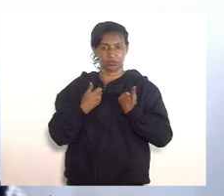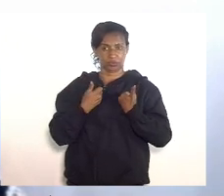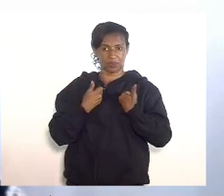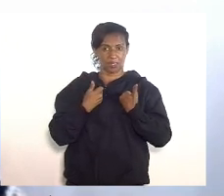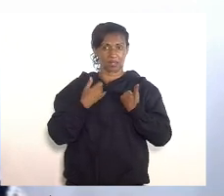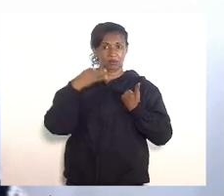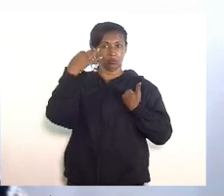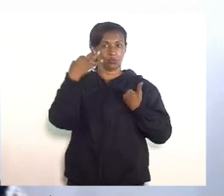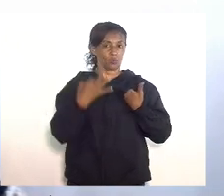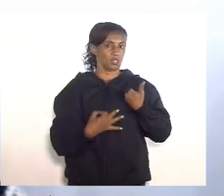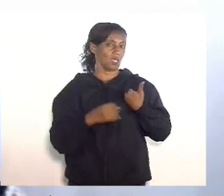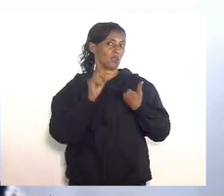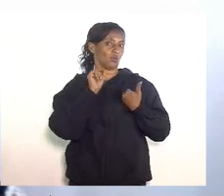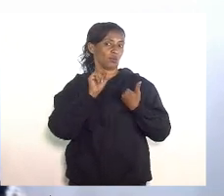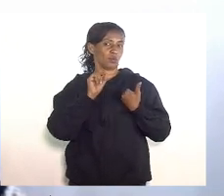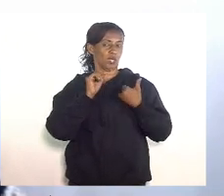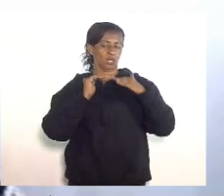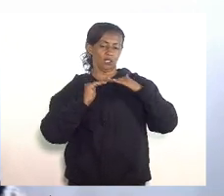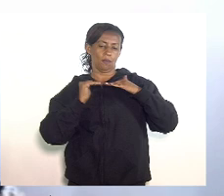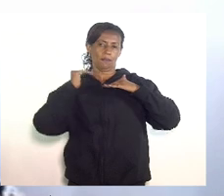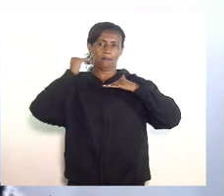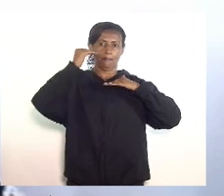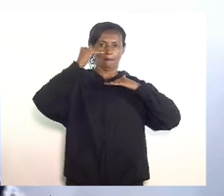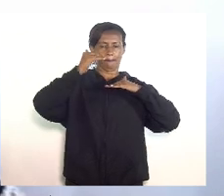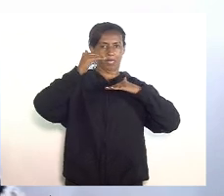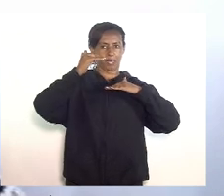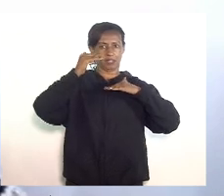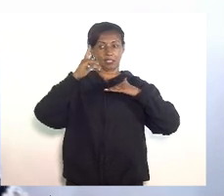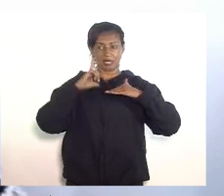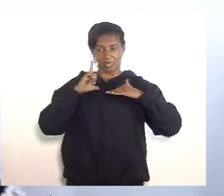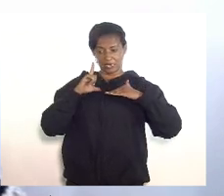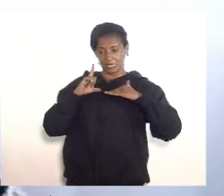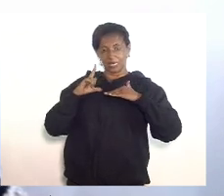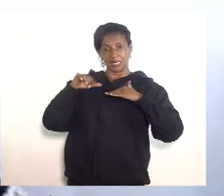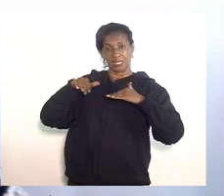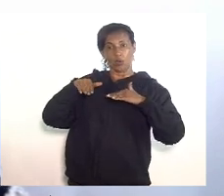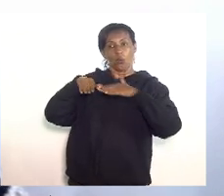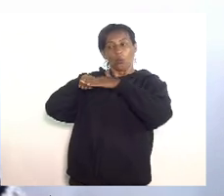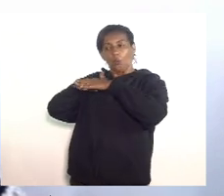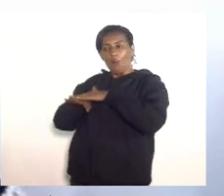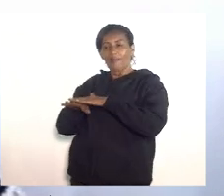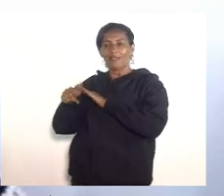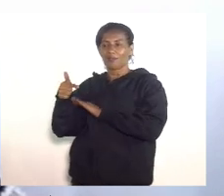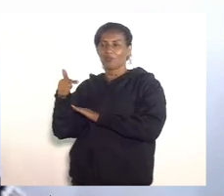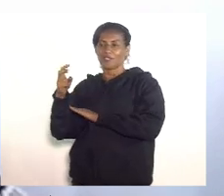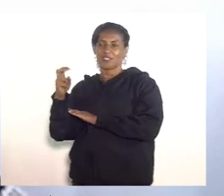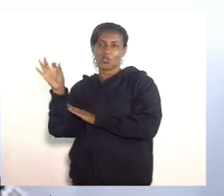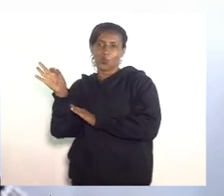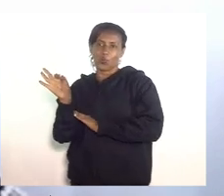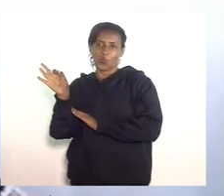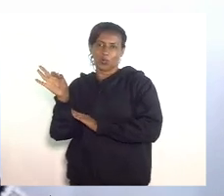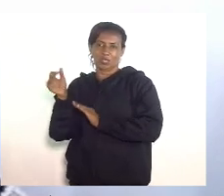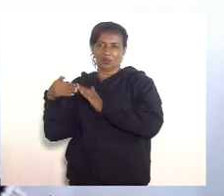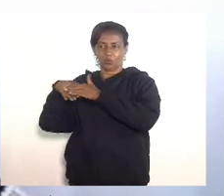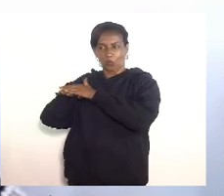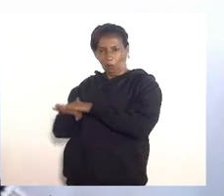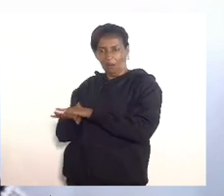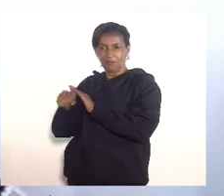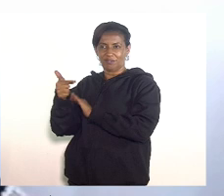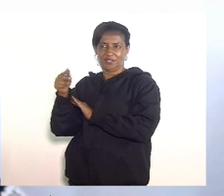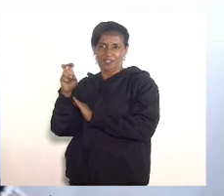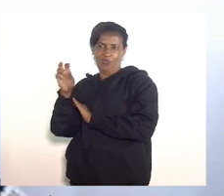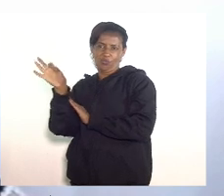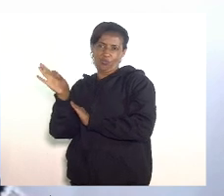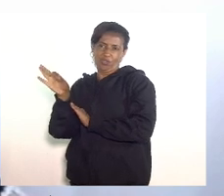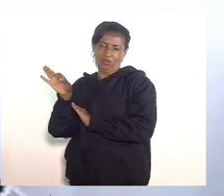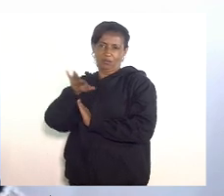ideal é que não ultrapasse se tem a reserva de pelo menos 25% do total de leitos então